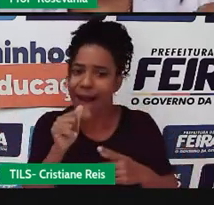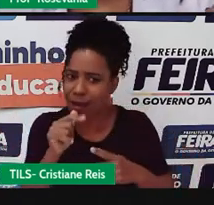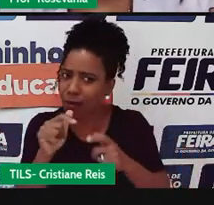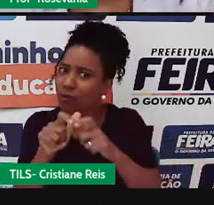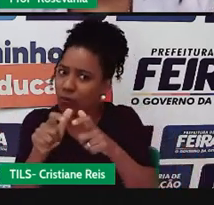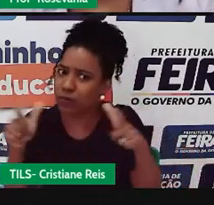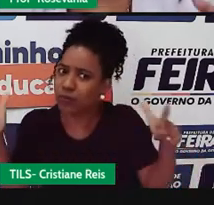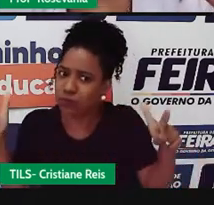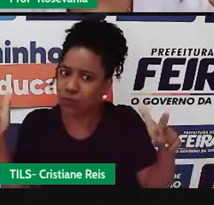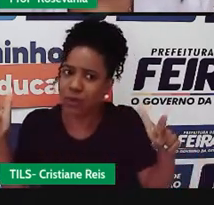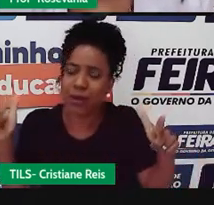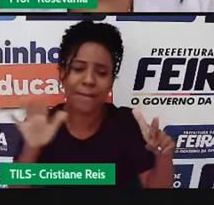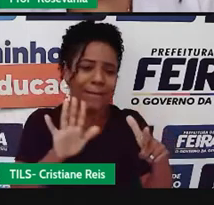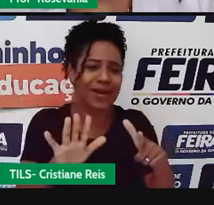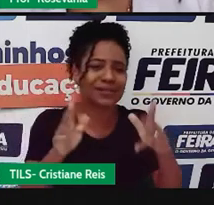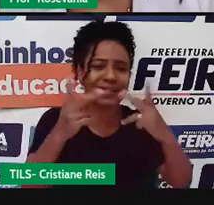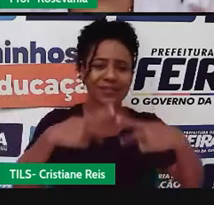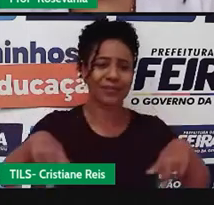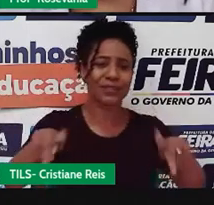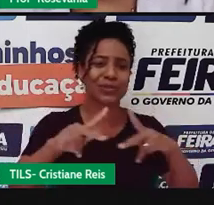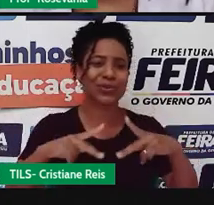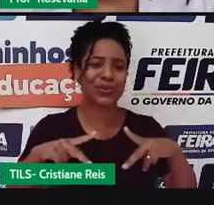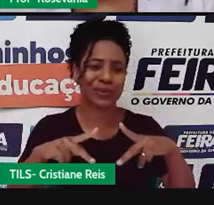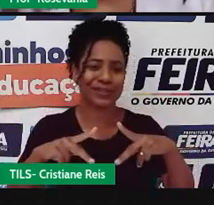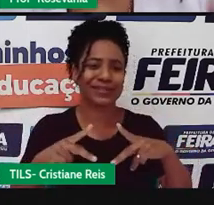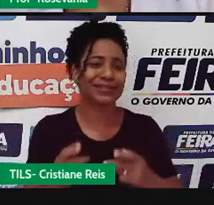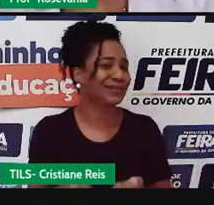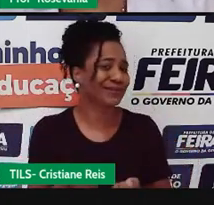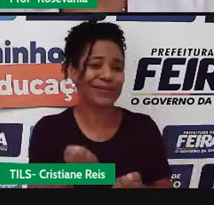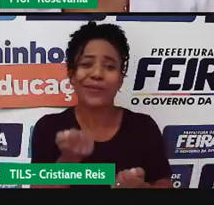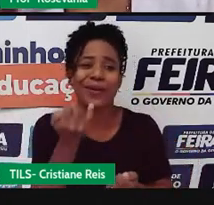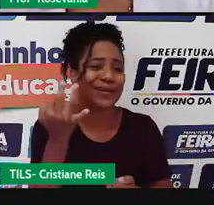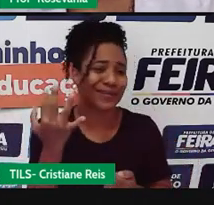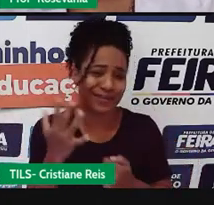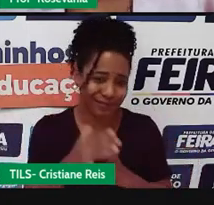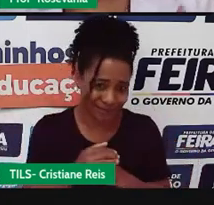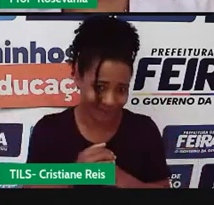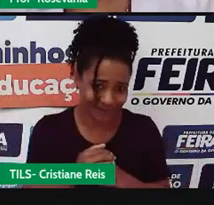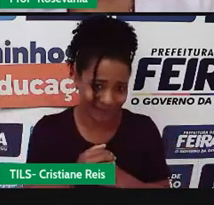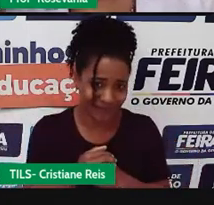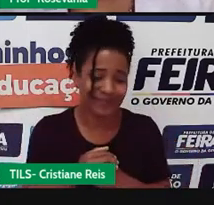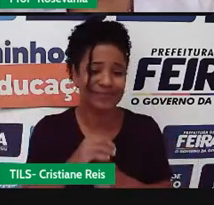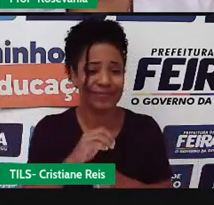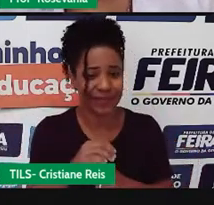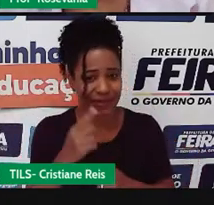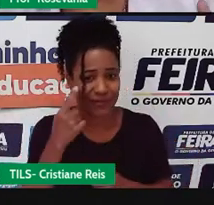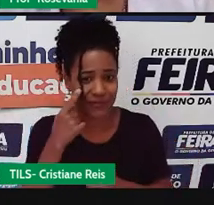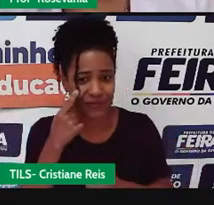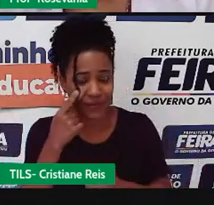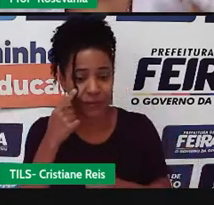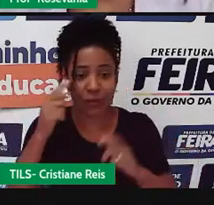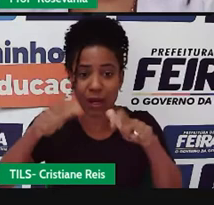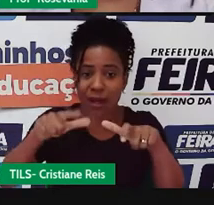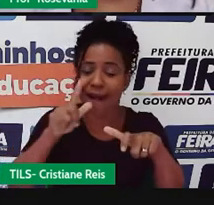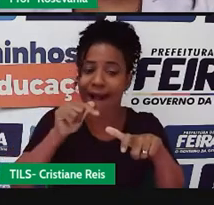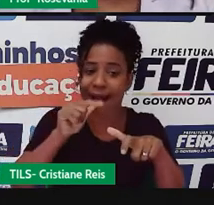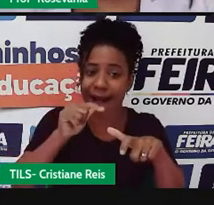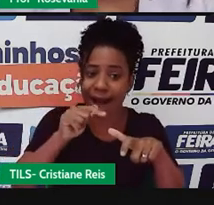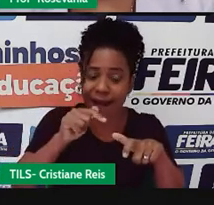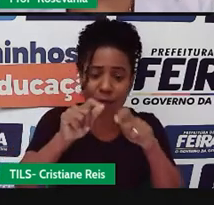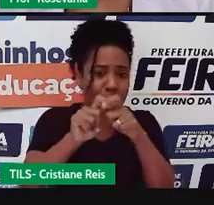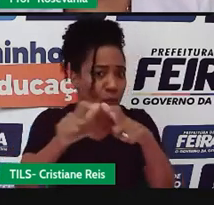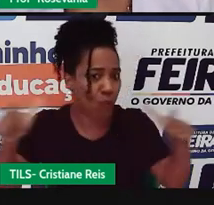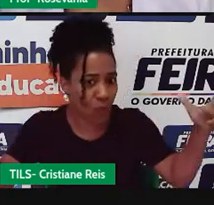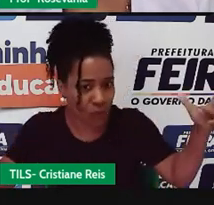esse tanto todo aqui. Mas, em compensação, a gente percebe que há uma disparidade, né? Um canto eu tenho mais água e menos gente pra